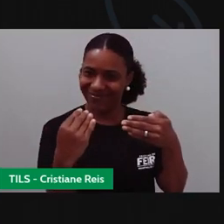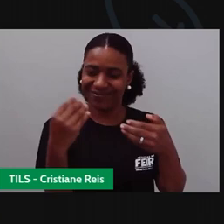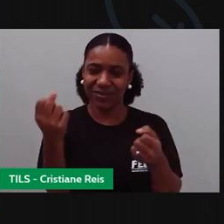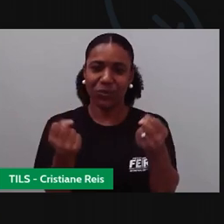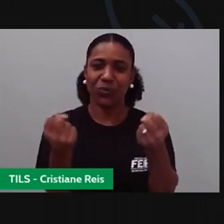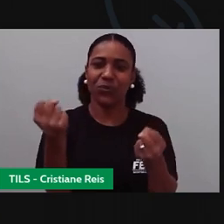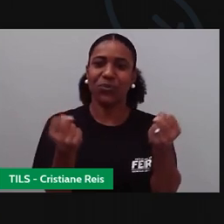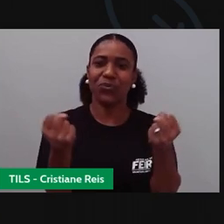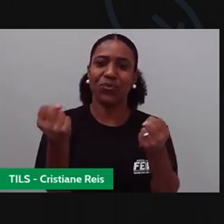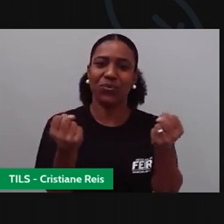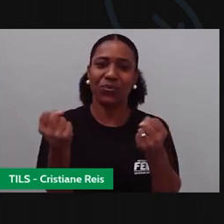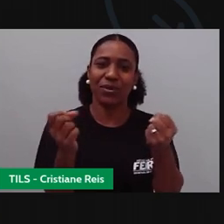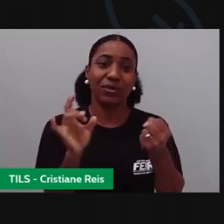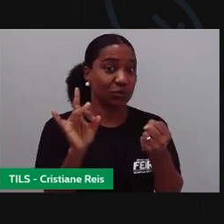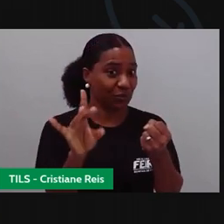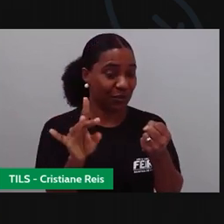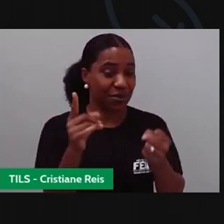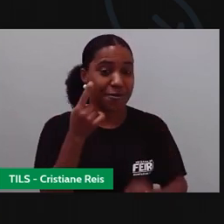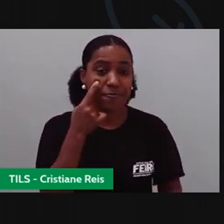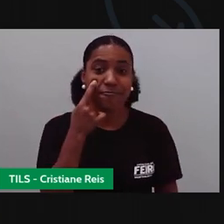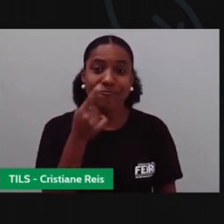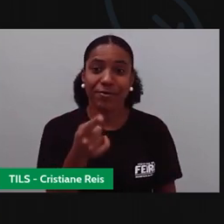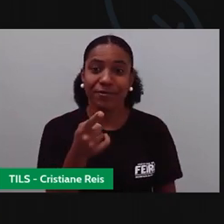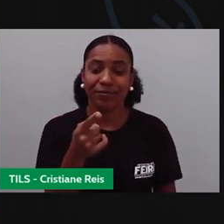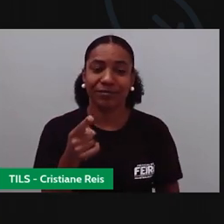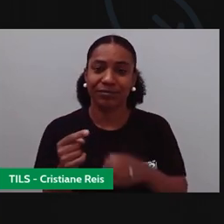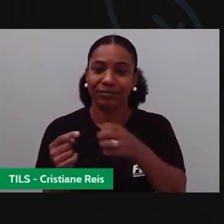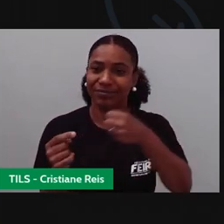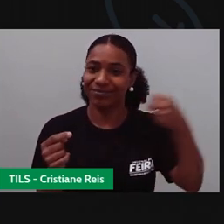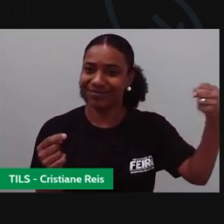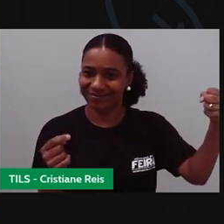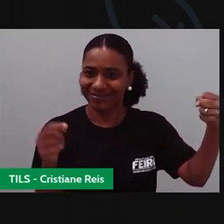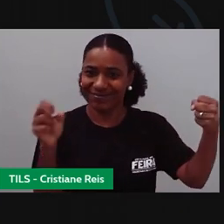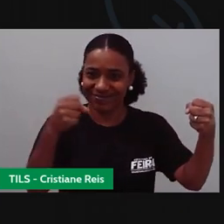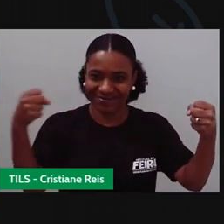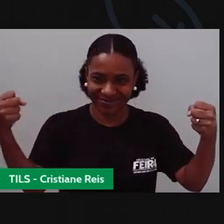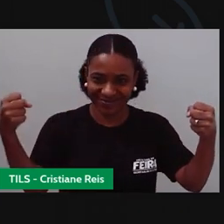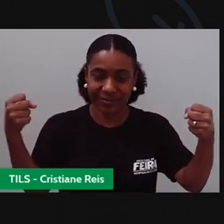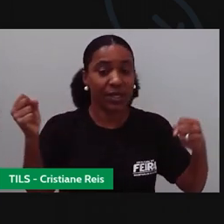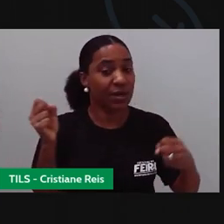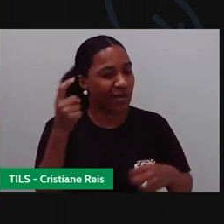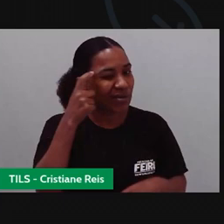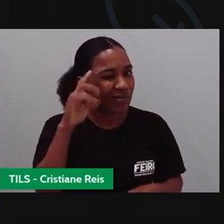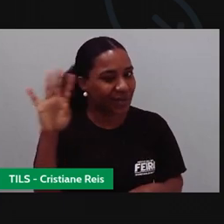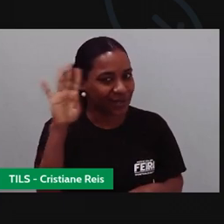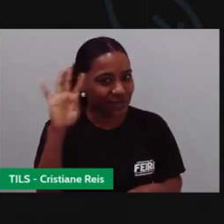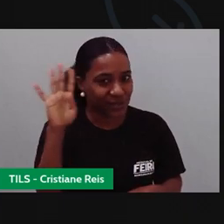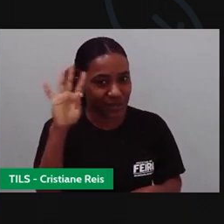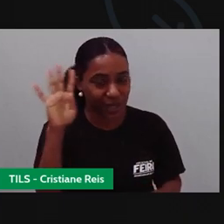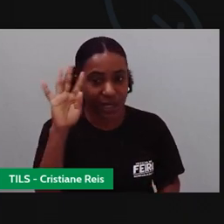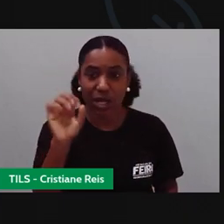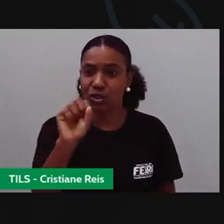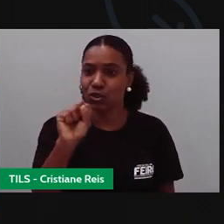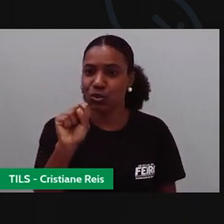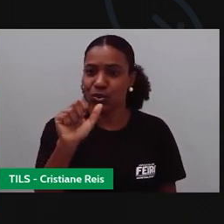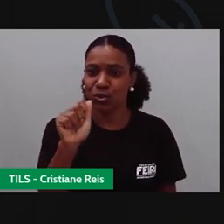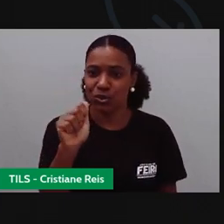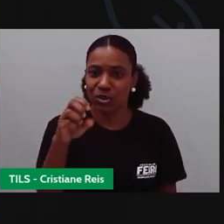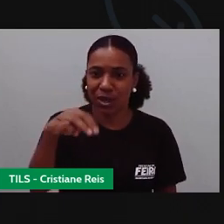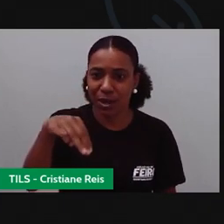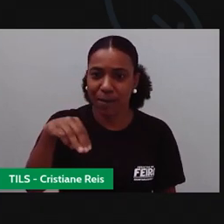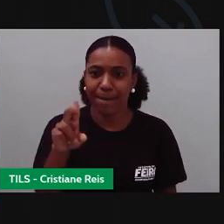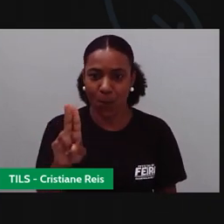Só aqui. Vamos imaginar que essa aqui seja o quê? A SAMU. E se a gente sabe que é o SAMU, o a gente vai fazer aqui?